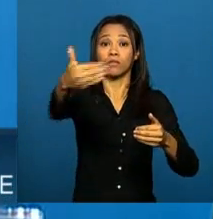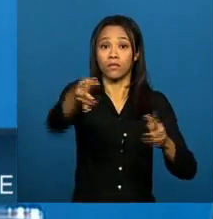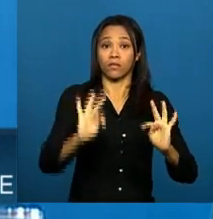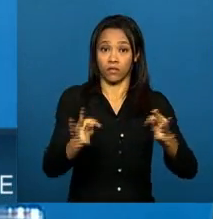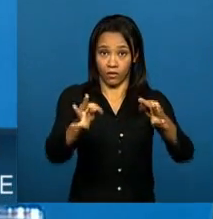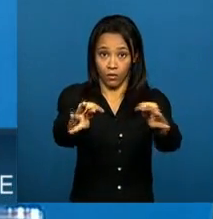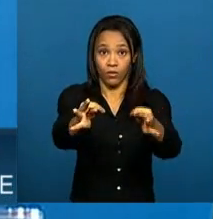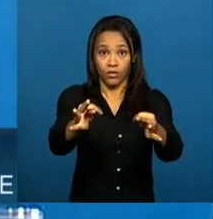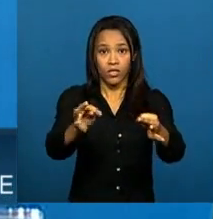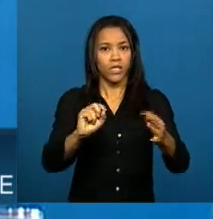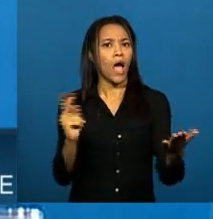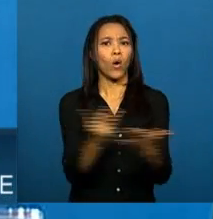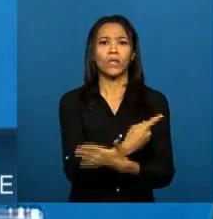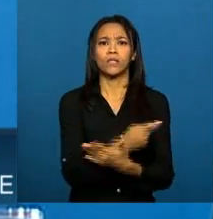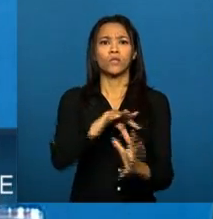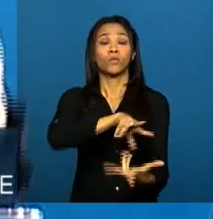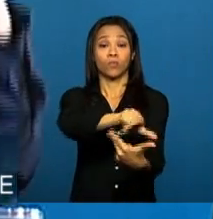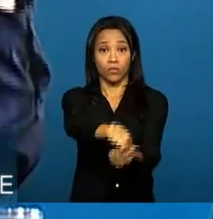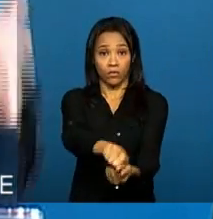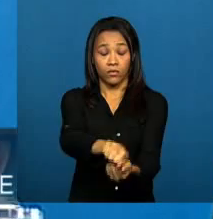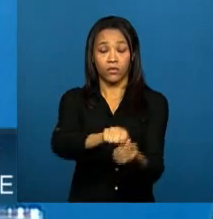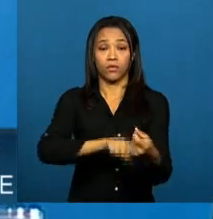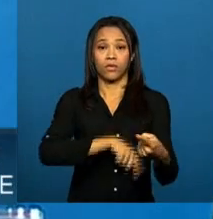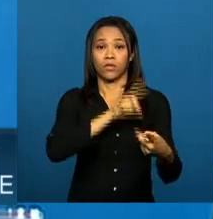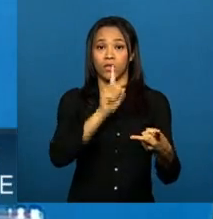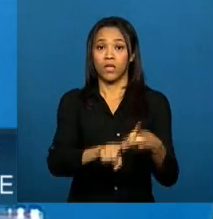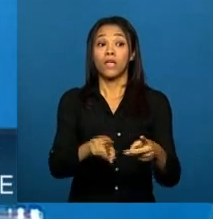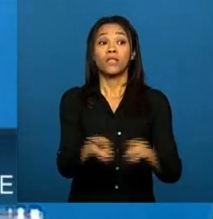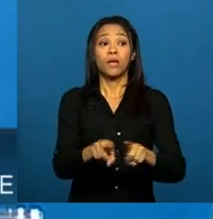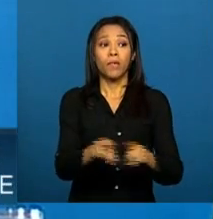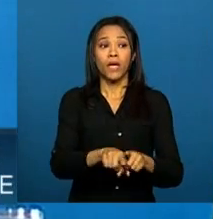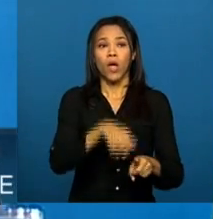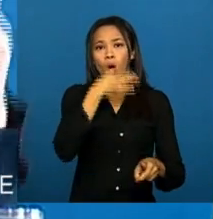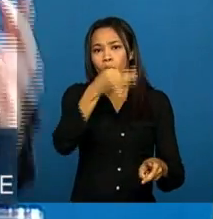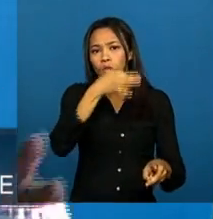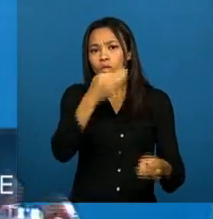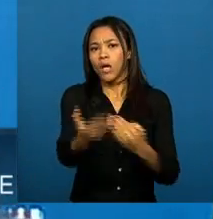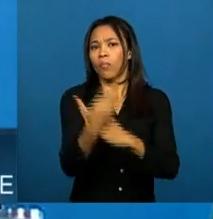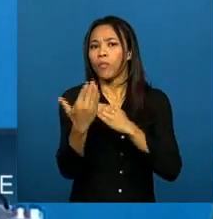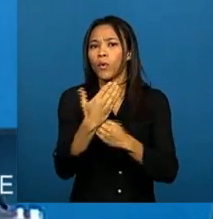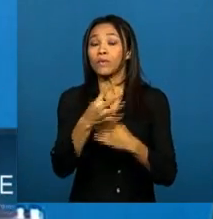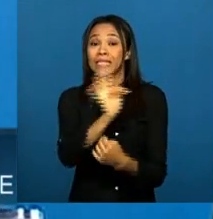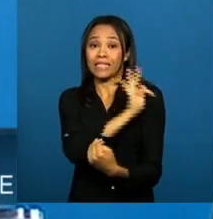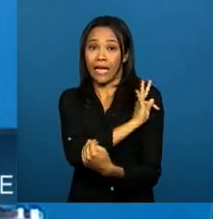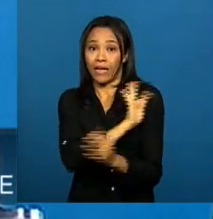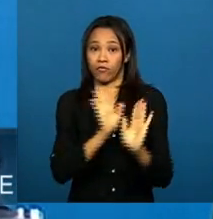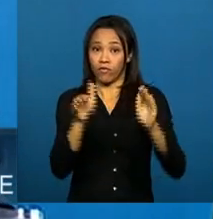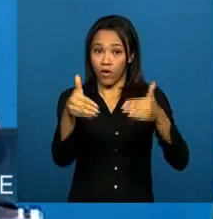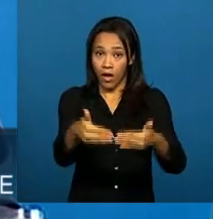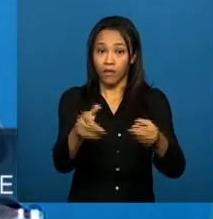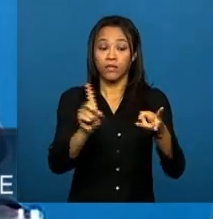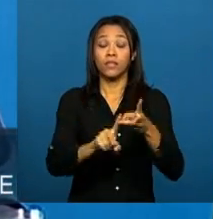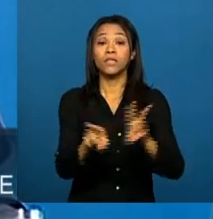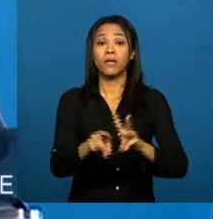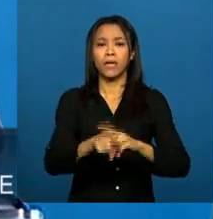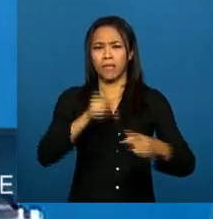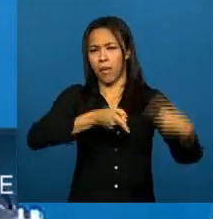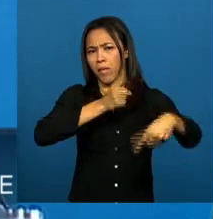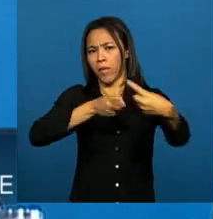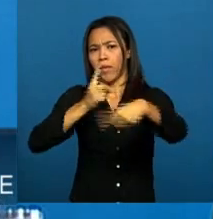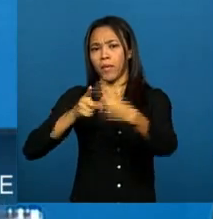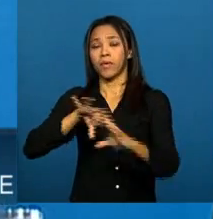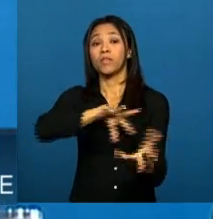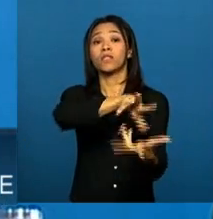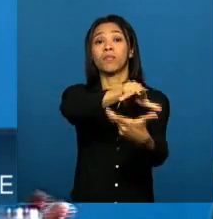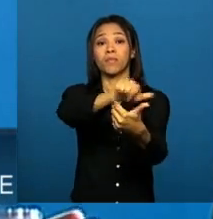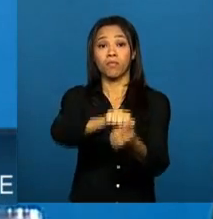esses últimos anos no mundo, com as contribuições técnicas e com todos os nossos debates internacionais que temos feito nos